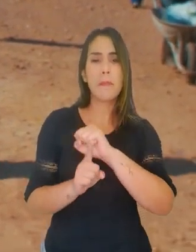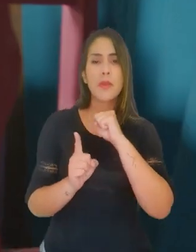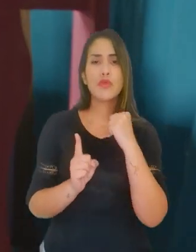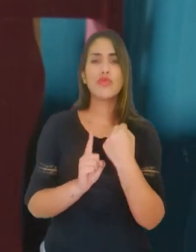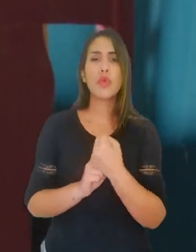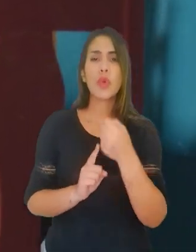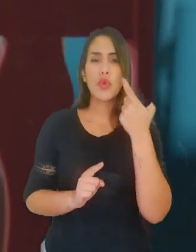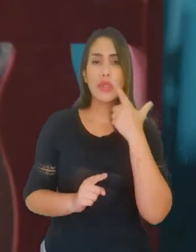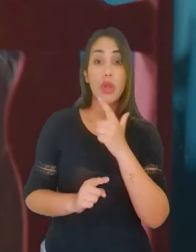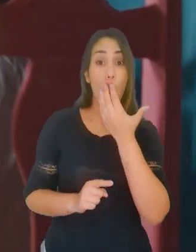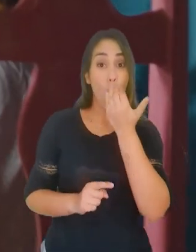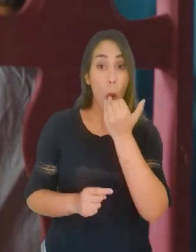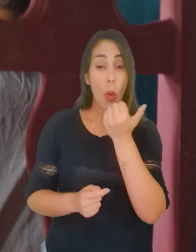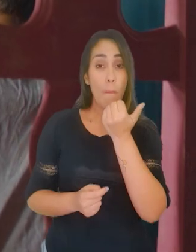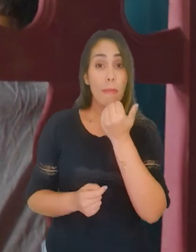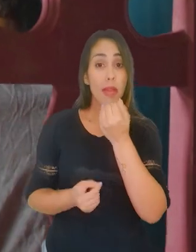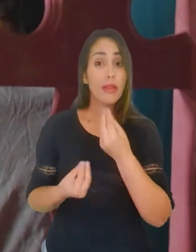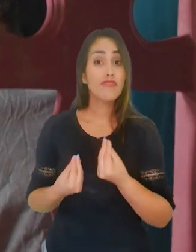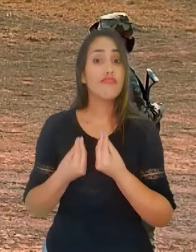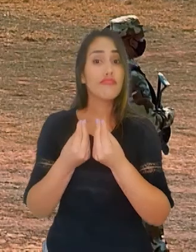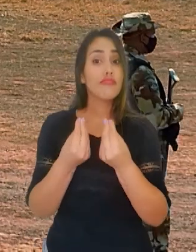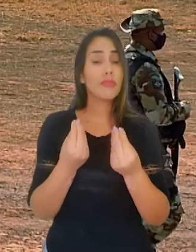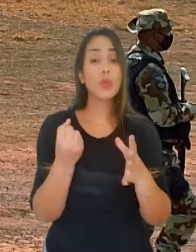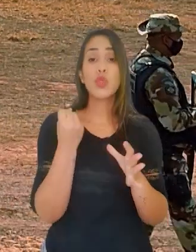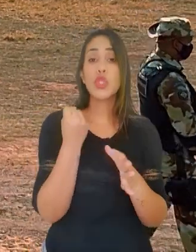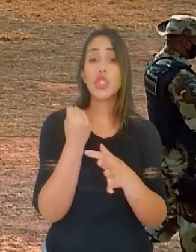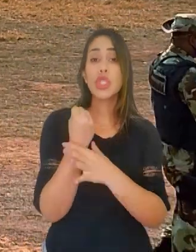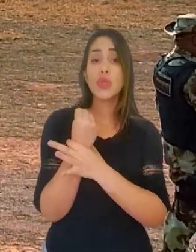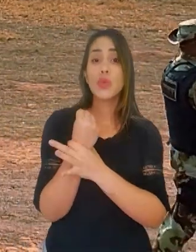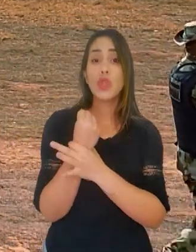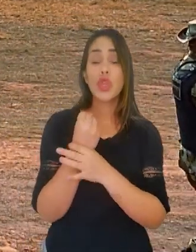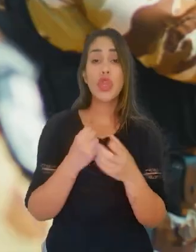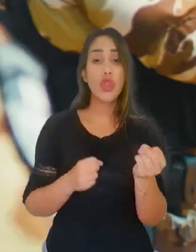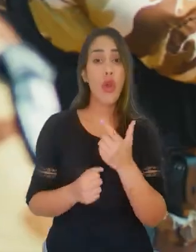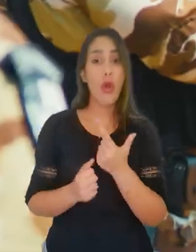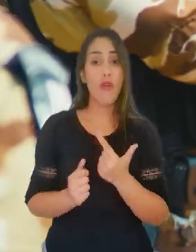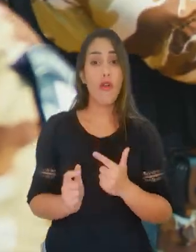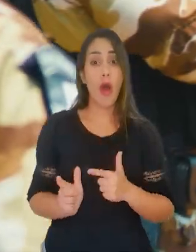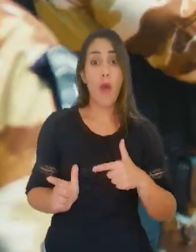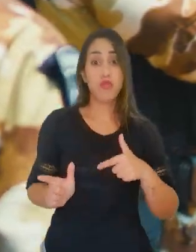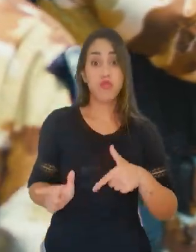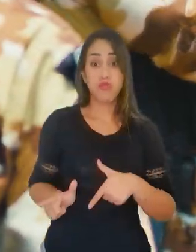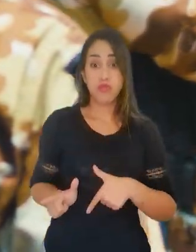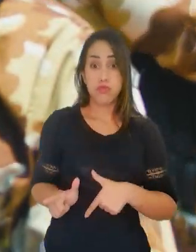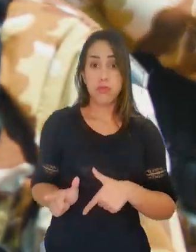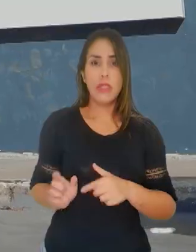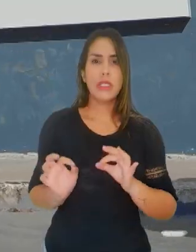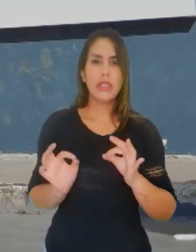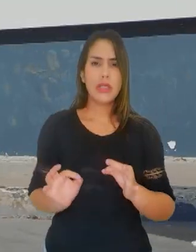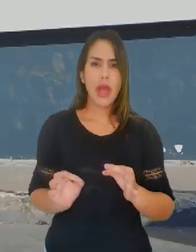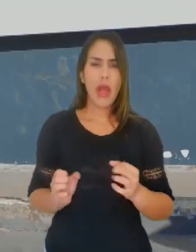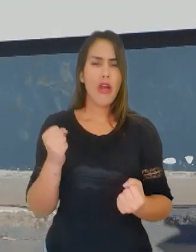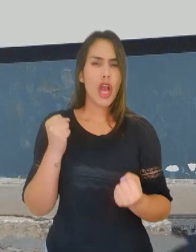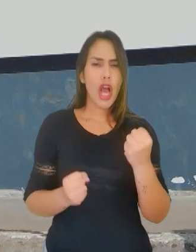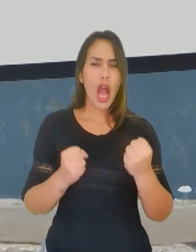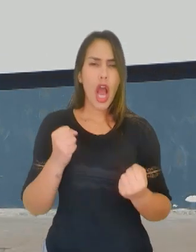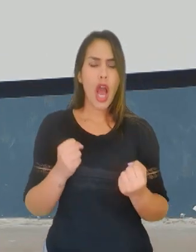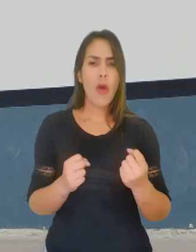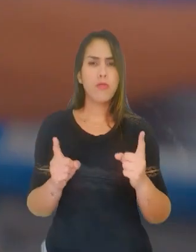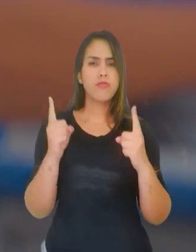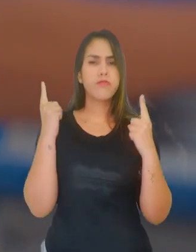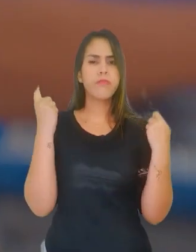pelo social. Garantindo comida na mesa. Faz mais segurança com novos armamentos e viaturas. Faz mais